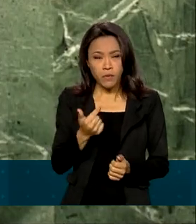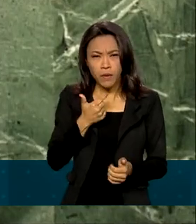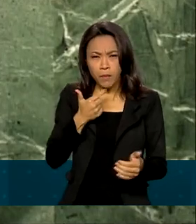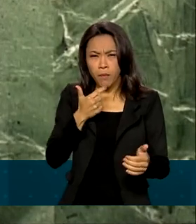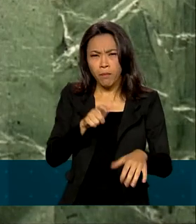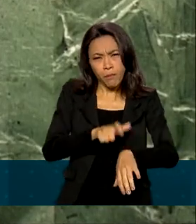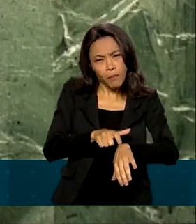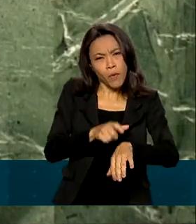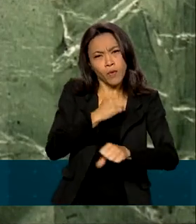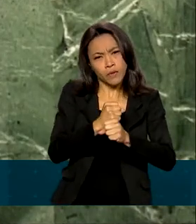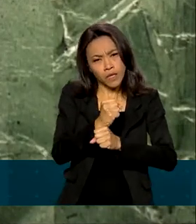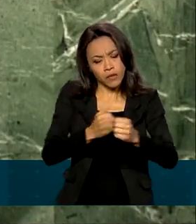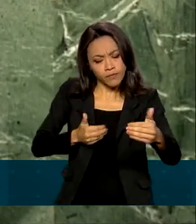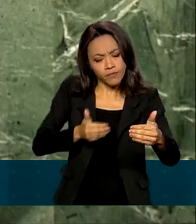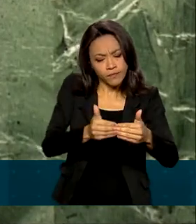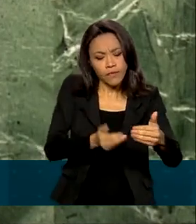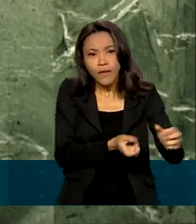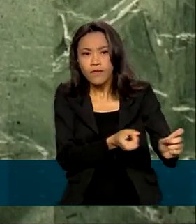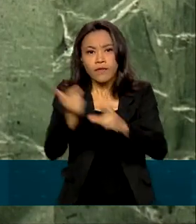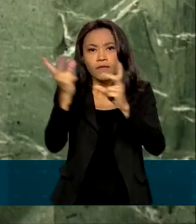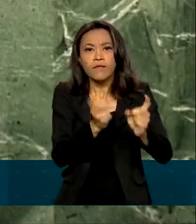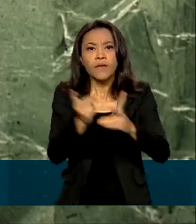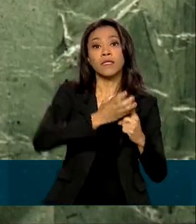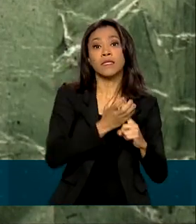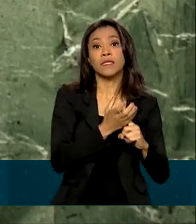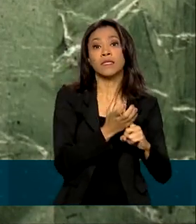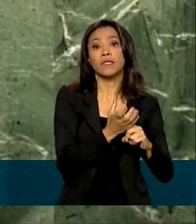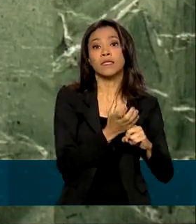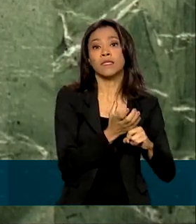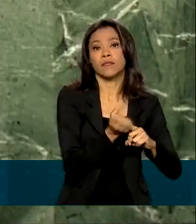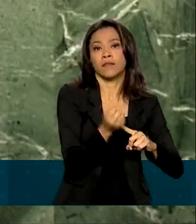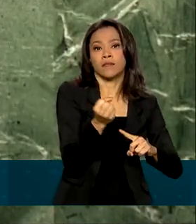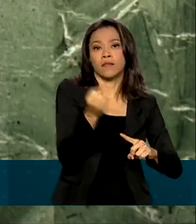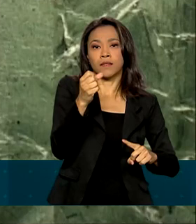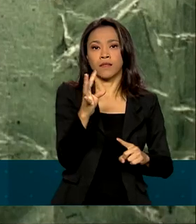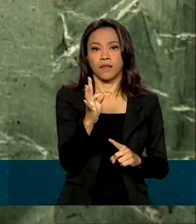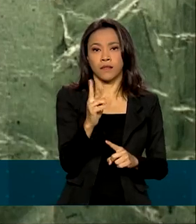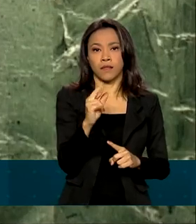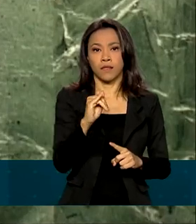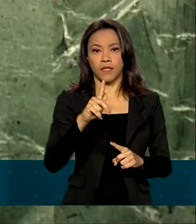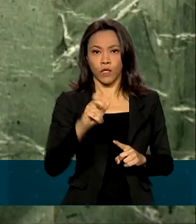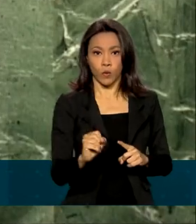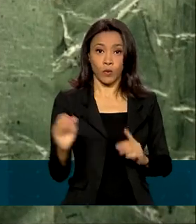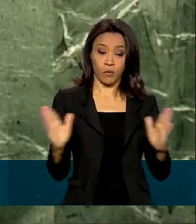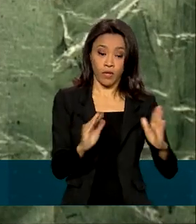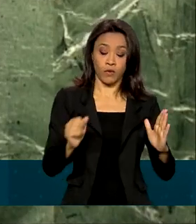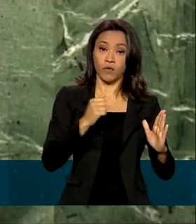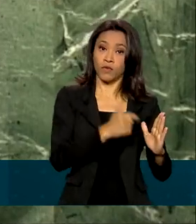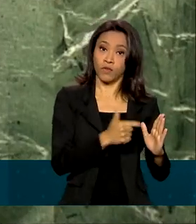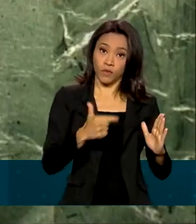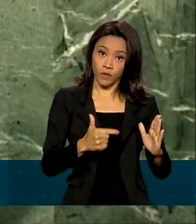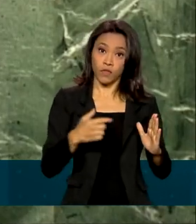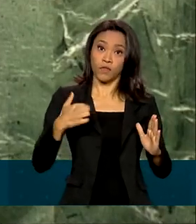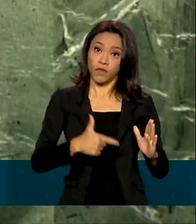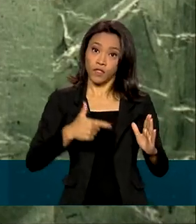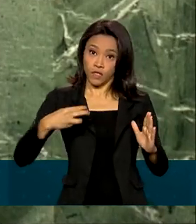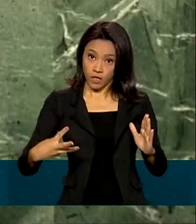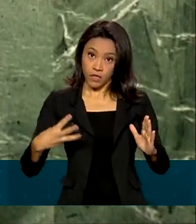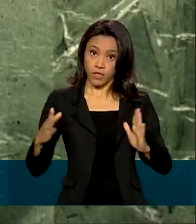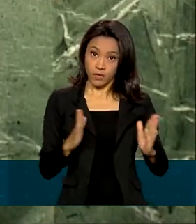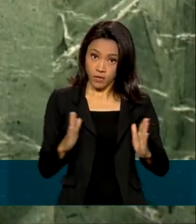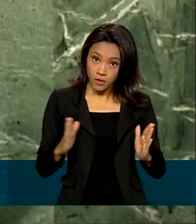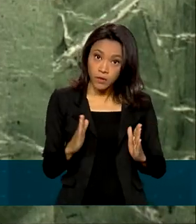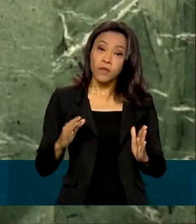importador a exportador de trigo. Para o Brasil, em 2022, em 2023, a previsão é que a